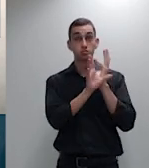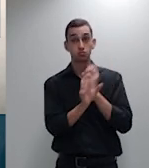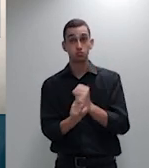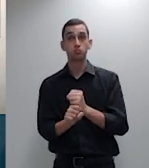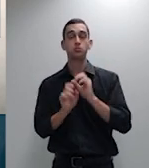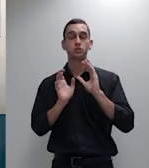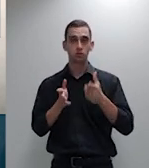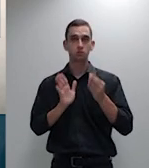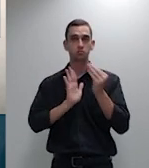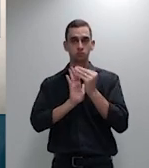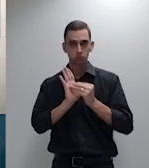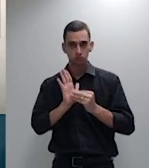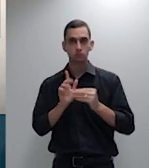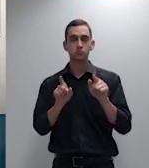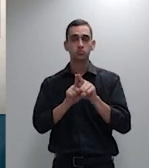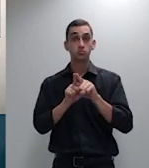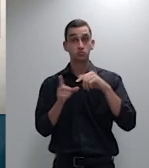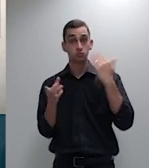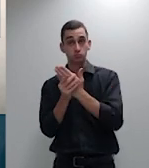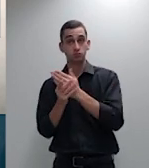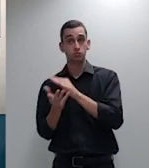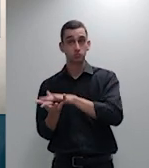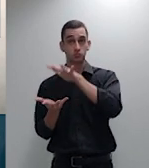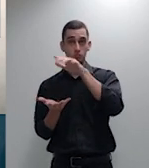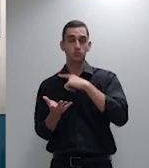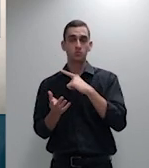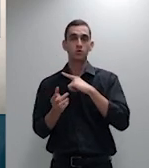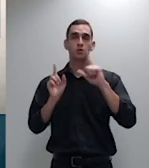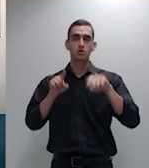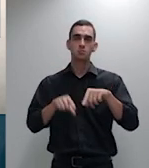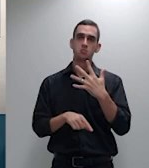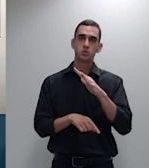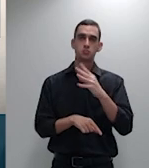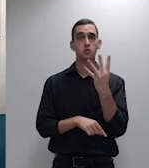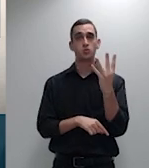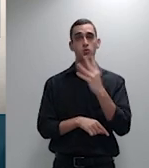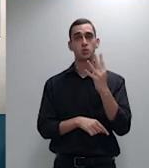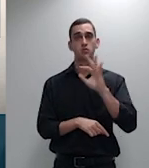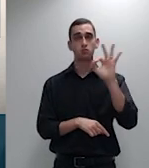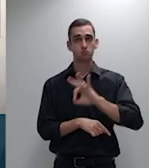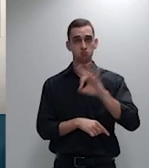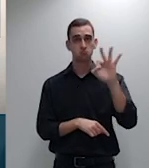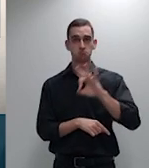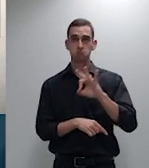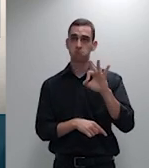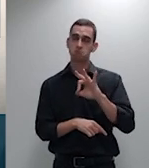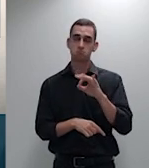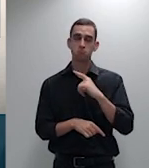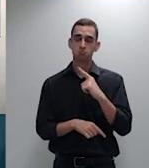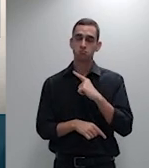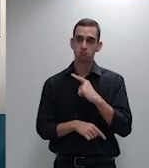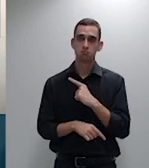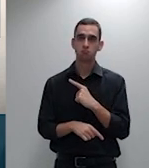foi de 44,21% dentre as autogestões e 48,72%